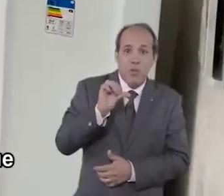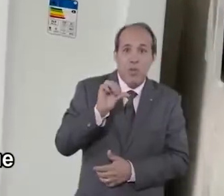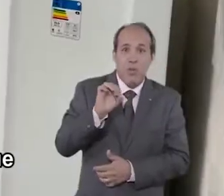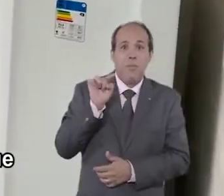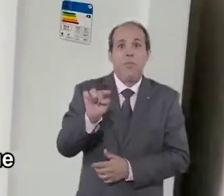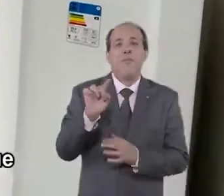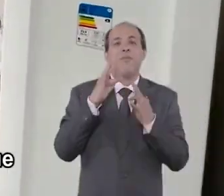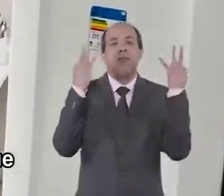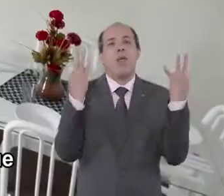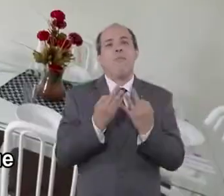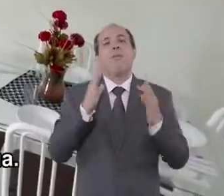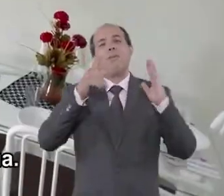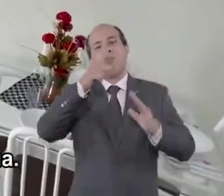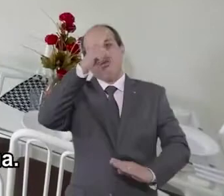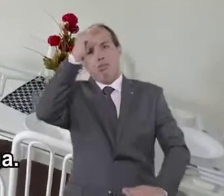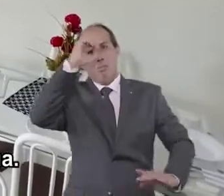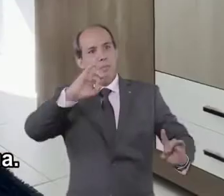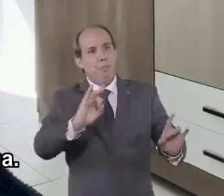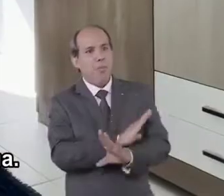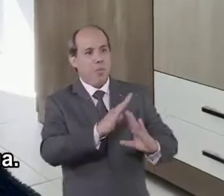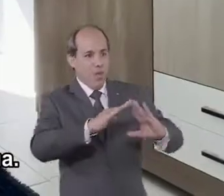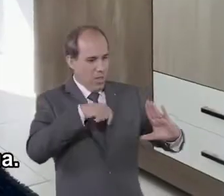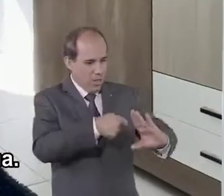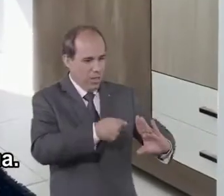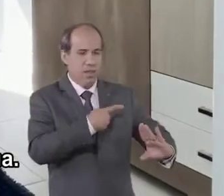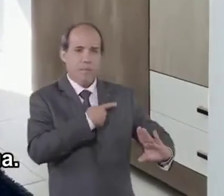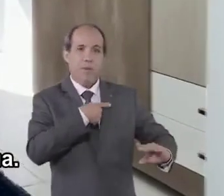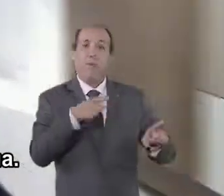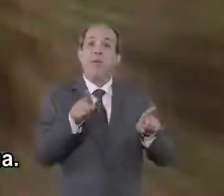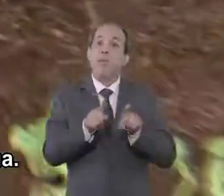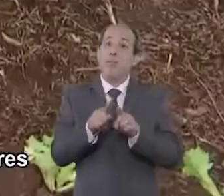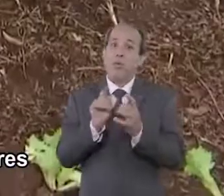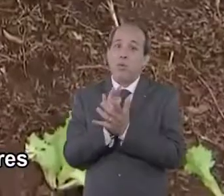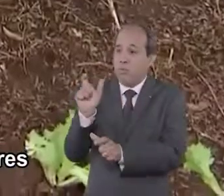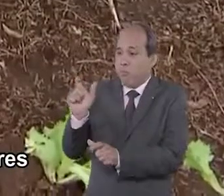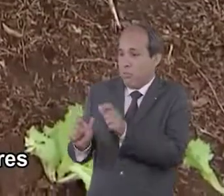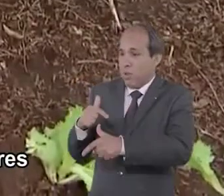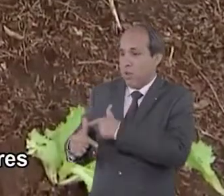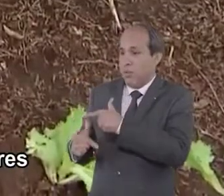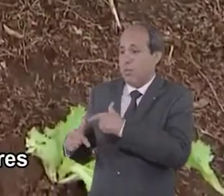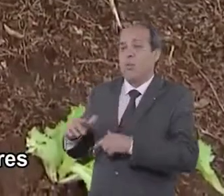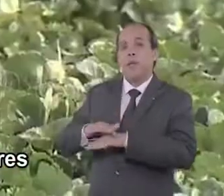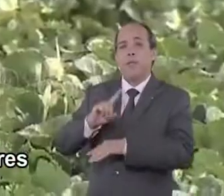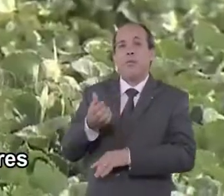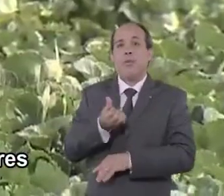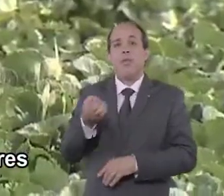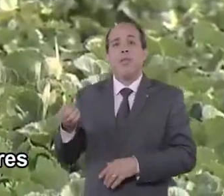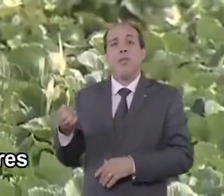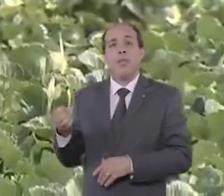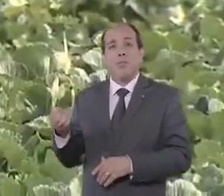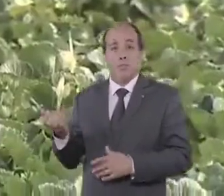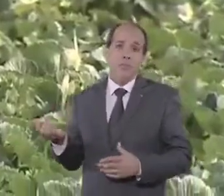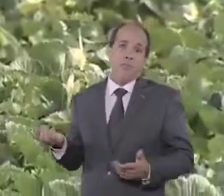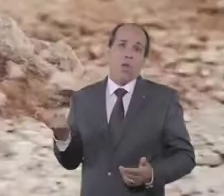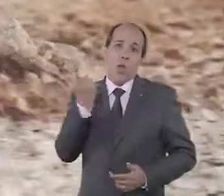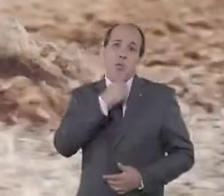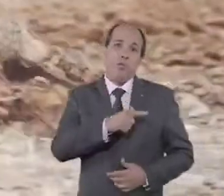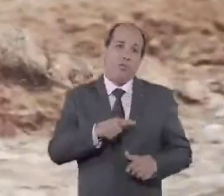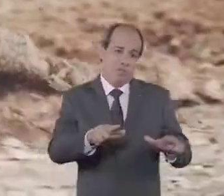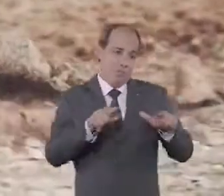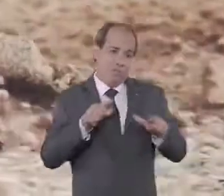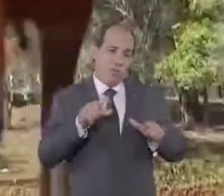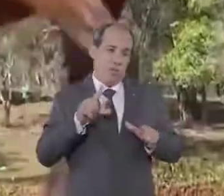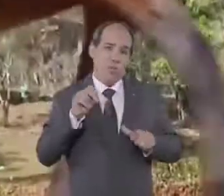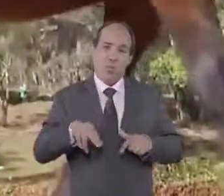290 mil famílias que agora tem uma casa para chamar de sua. E para os mais de 1.600 agricultores que finalmente